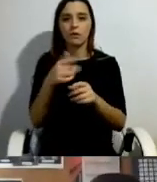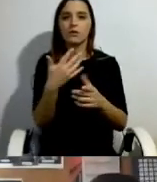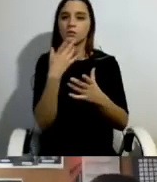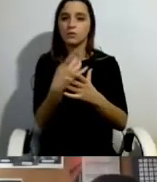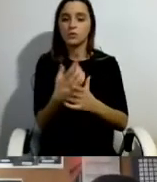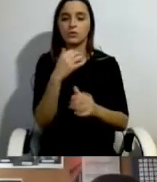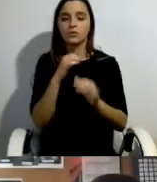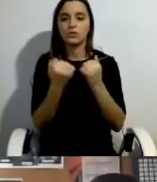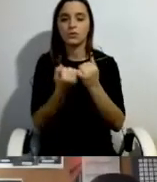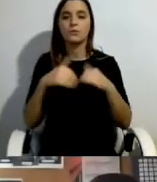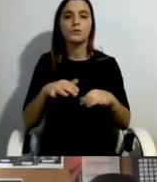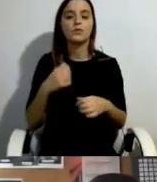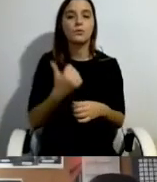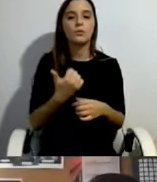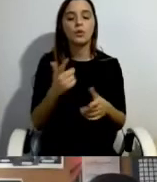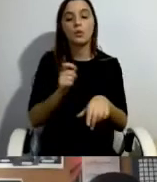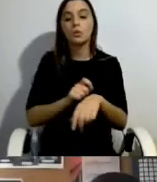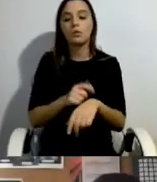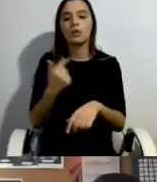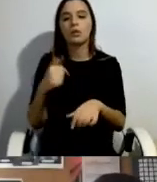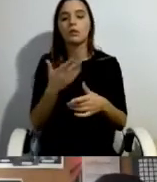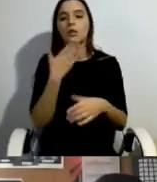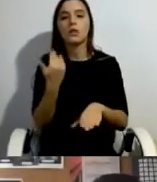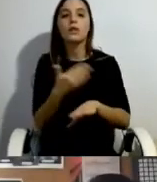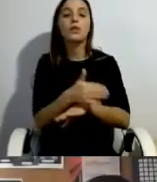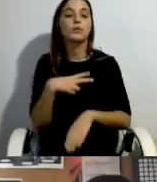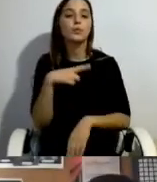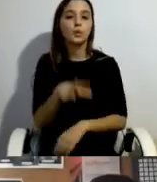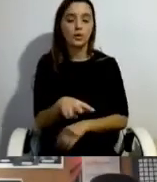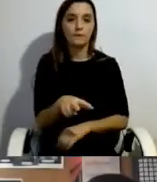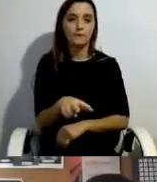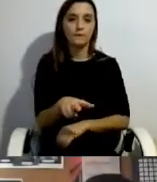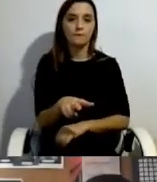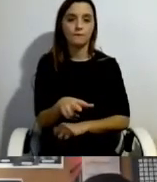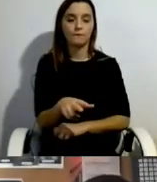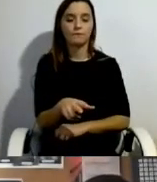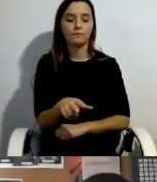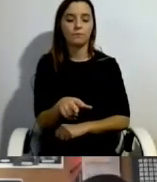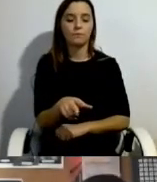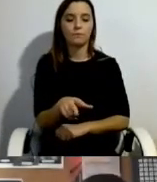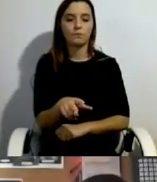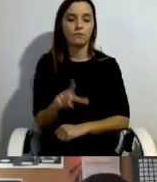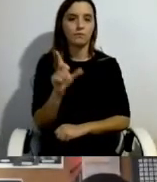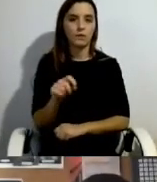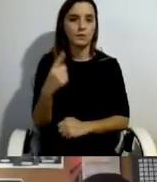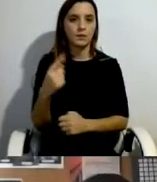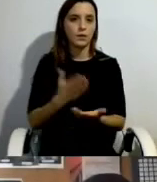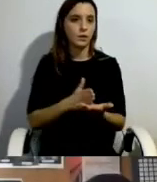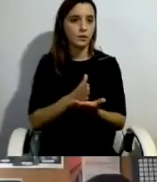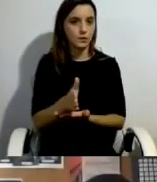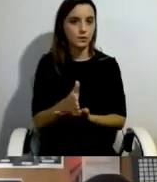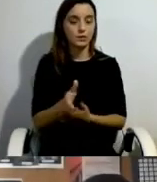sobretudo um momento em que atalia a questão das acessibilidades em Portugal. Este isolamento social também continua a ser ainda em